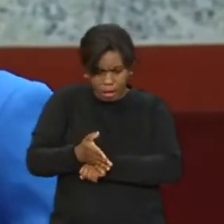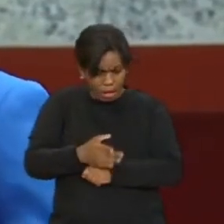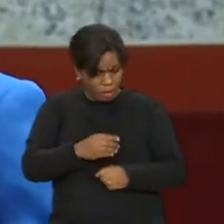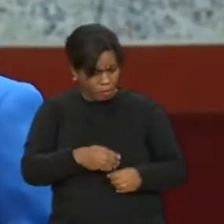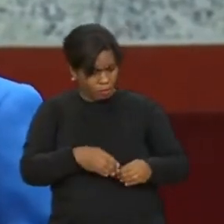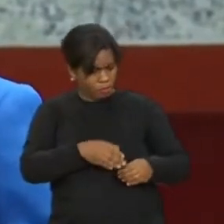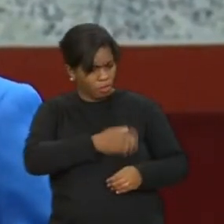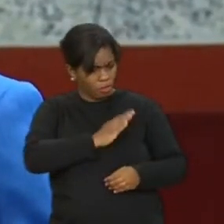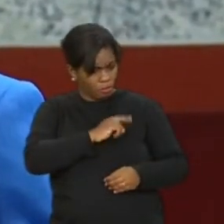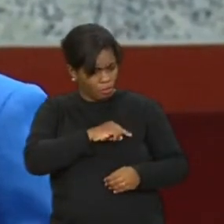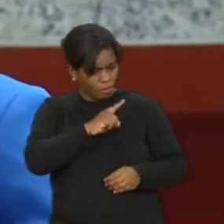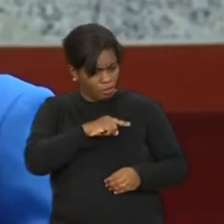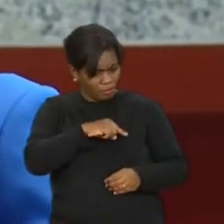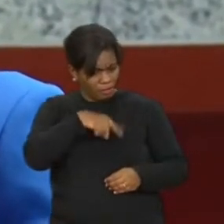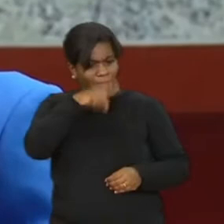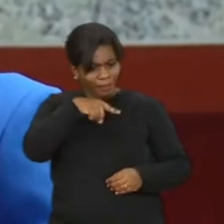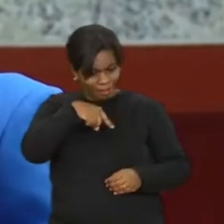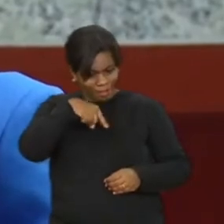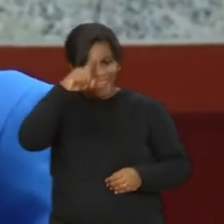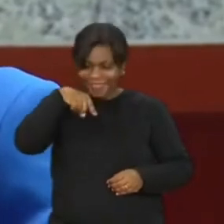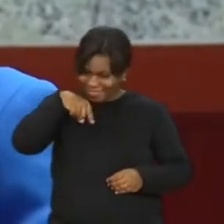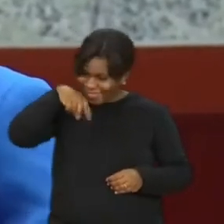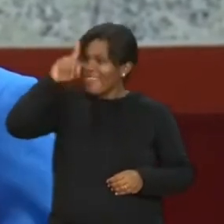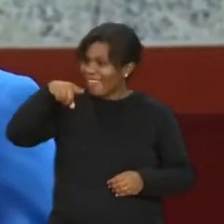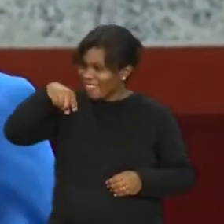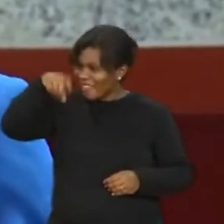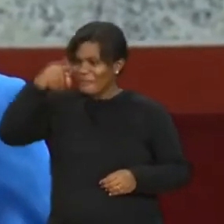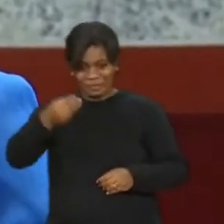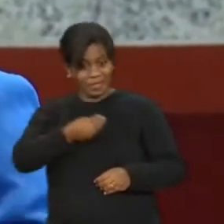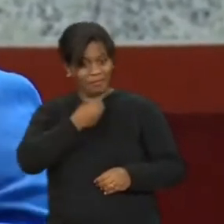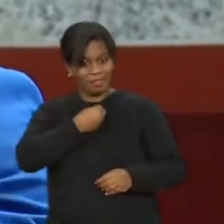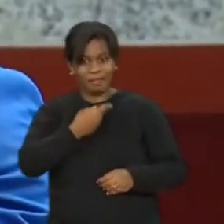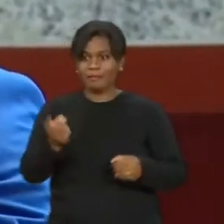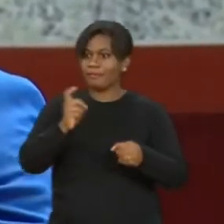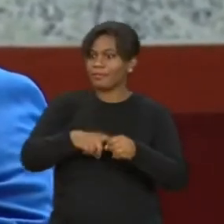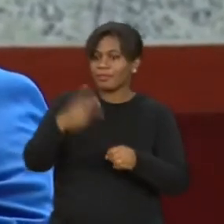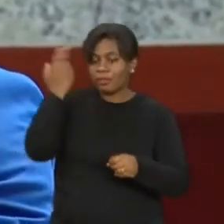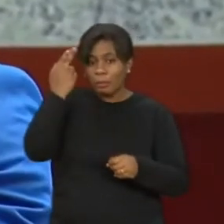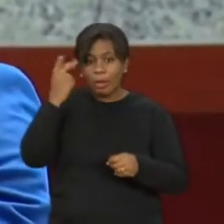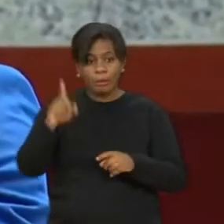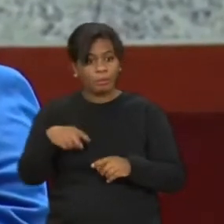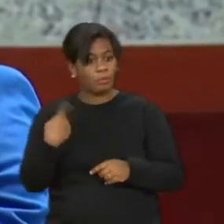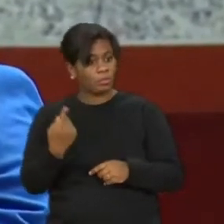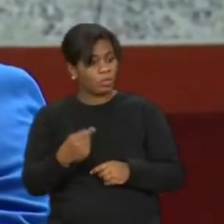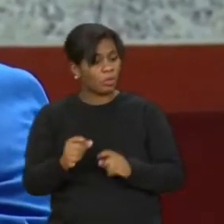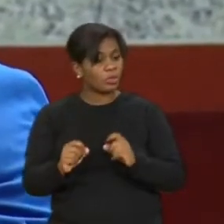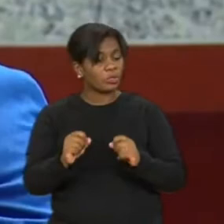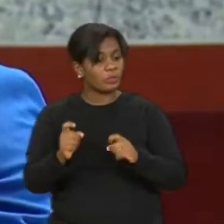voltado, a vida dela está normalizando. A gente tiramos o